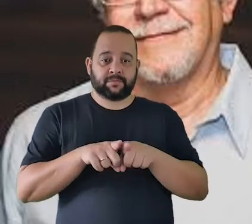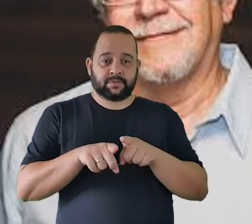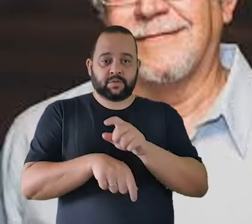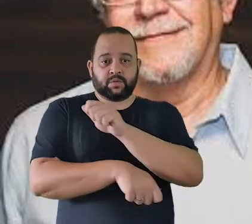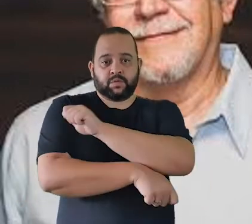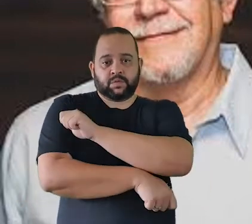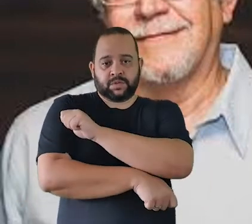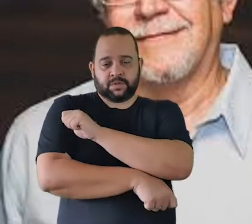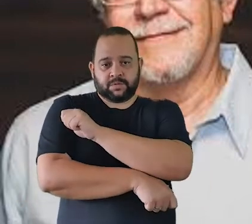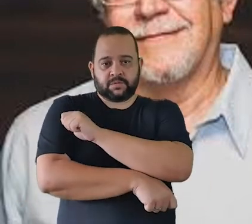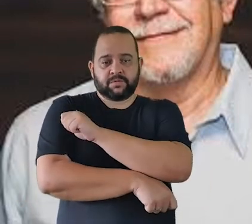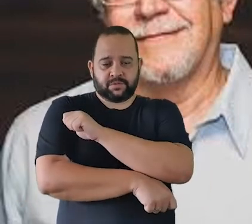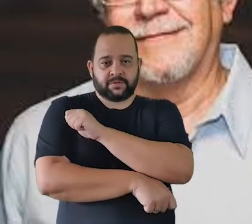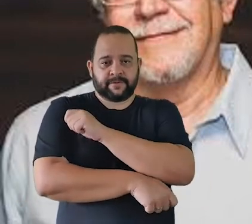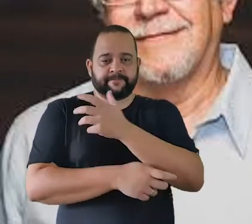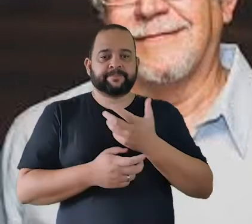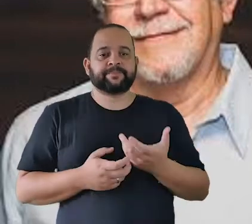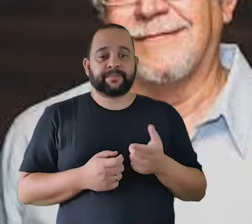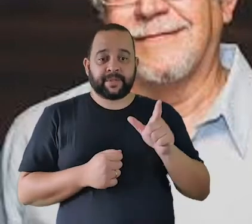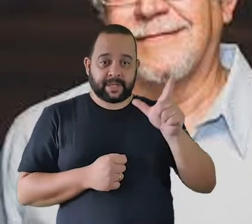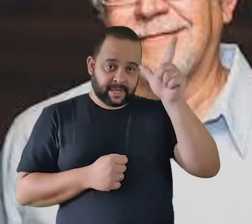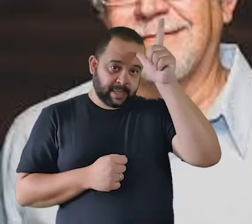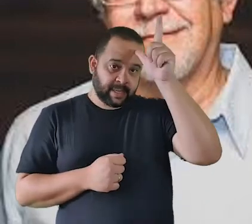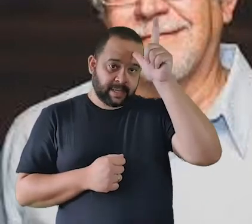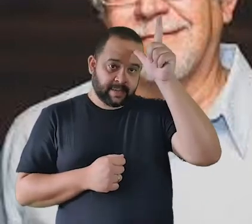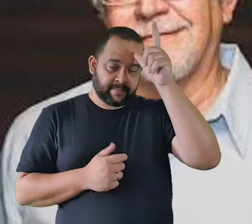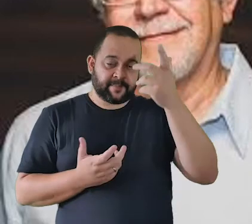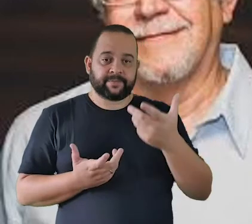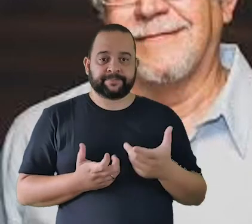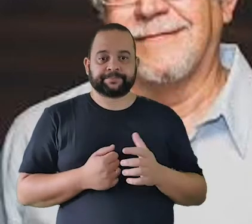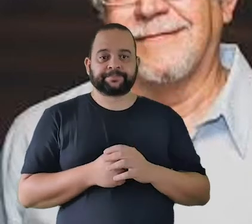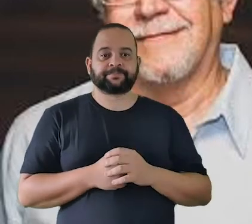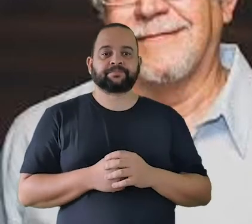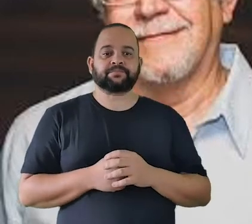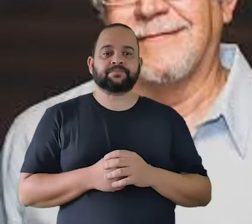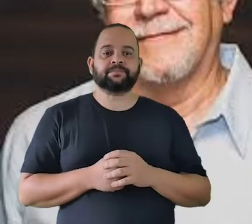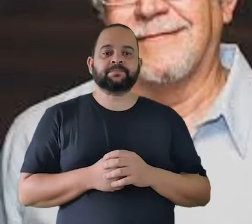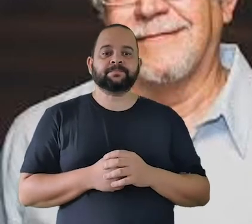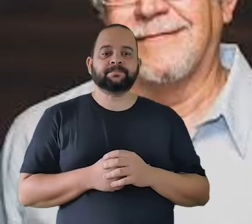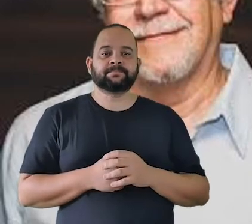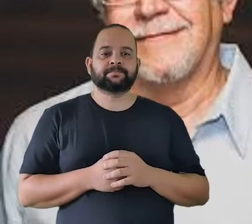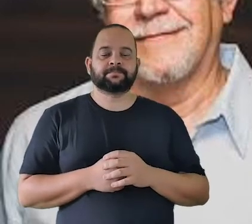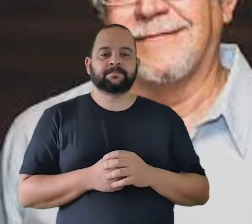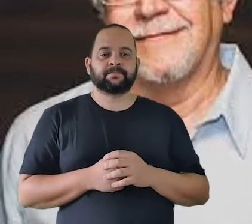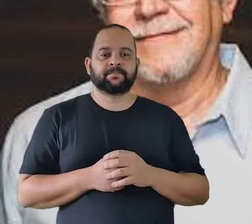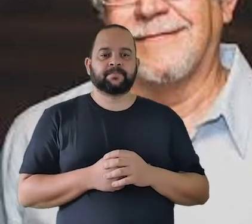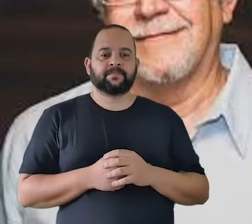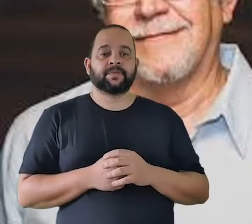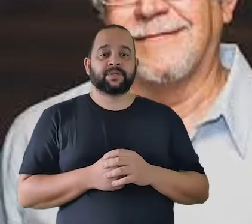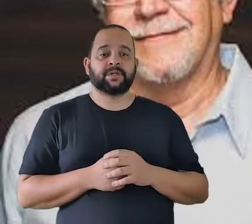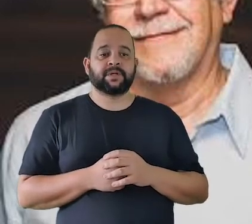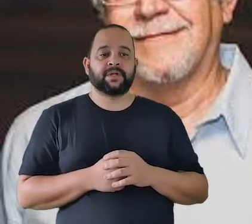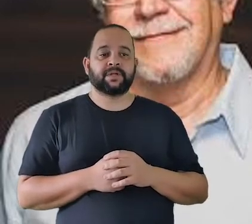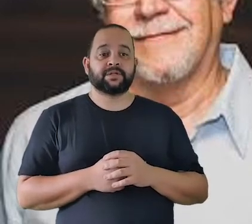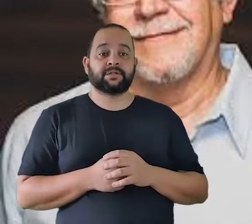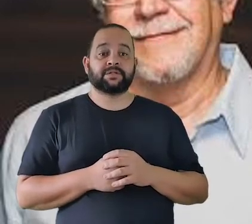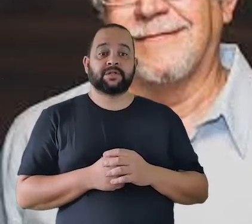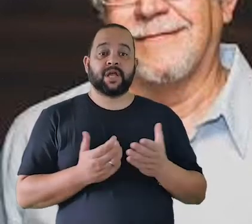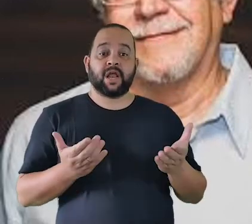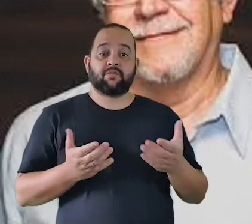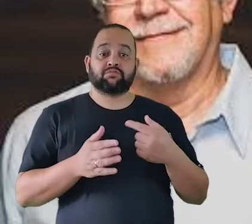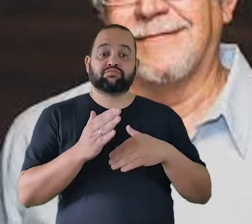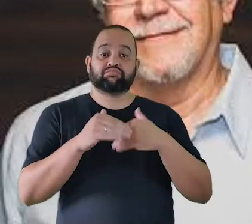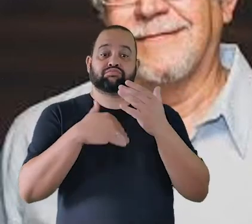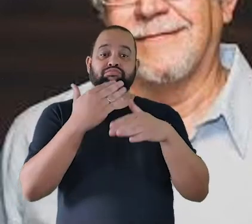alunos de Darmstadt do festival importante festival que tinha lá em Darmstadt e viram um dos compositores mais